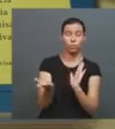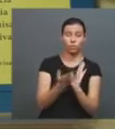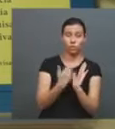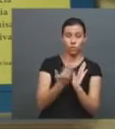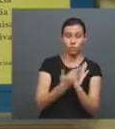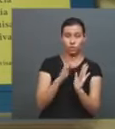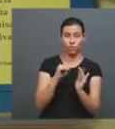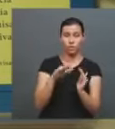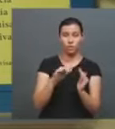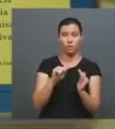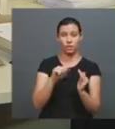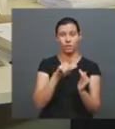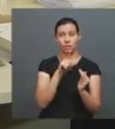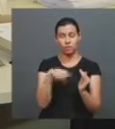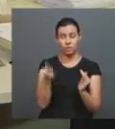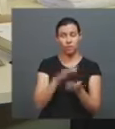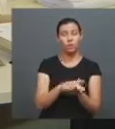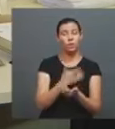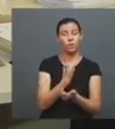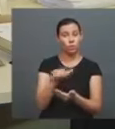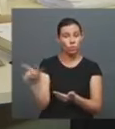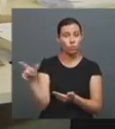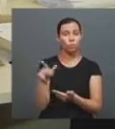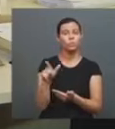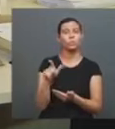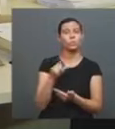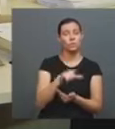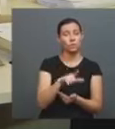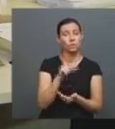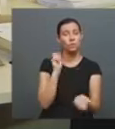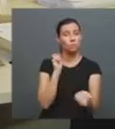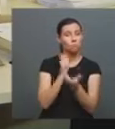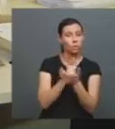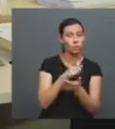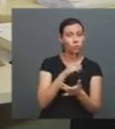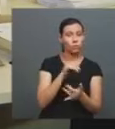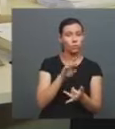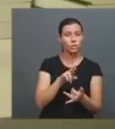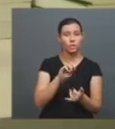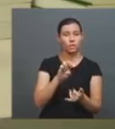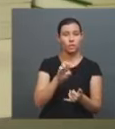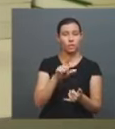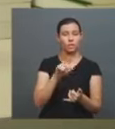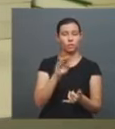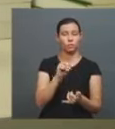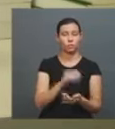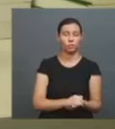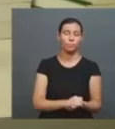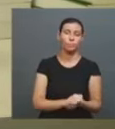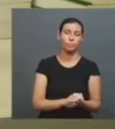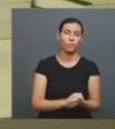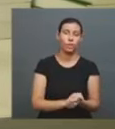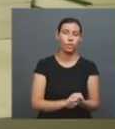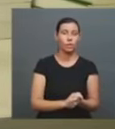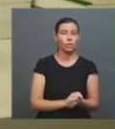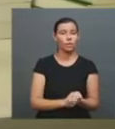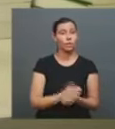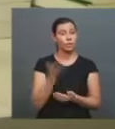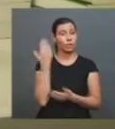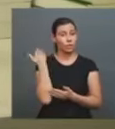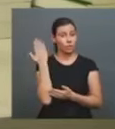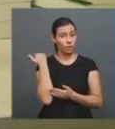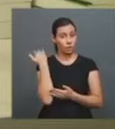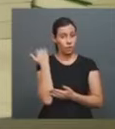comprados pela editora. Neste ano tem uma novidade. Até pouco tempo, recebimento de sugestão de publicações era